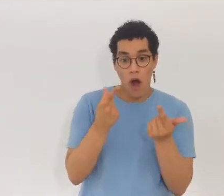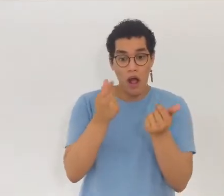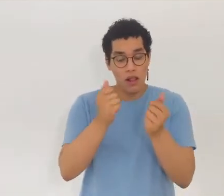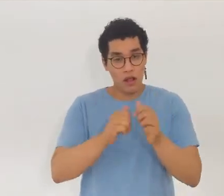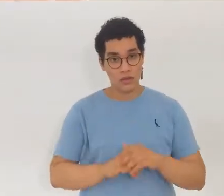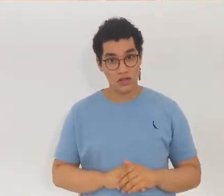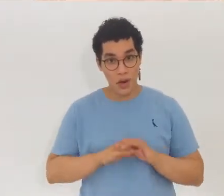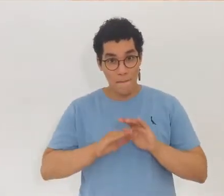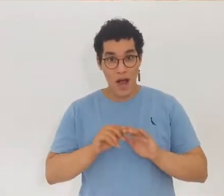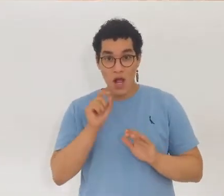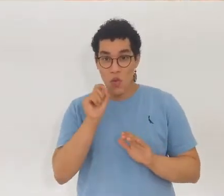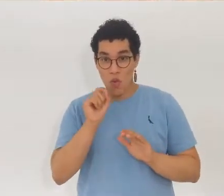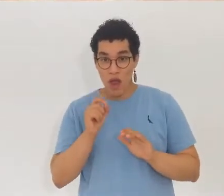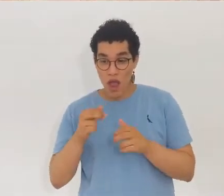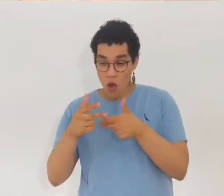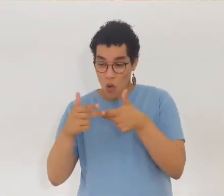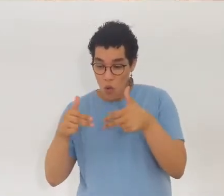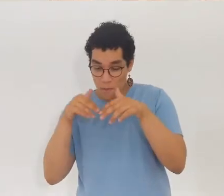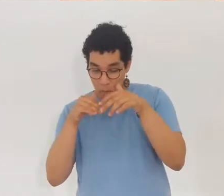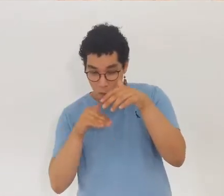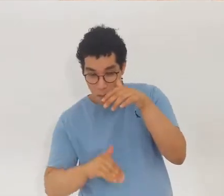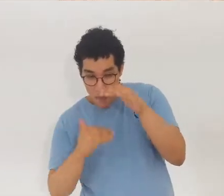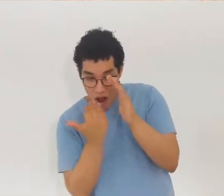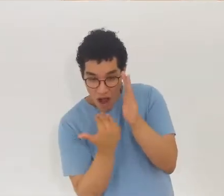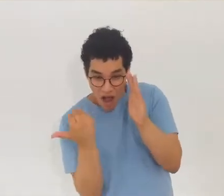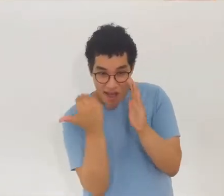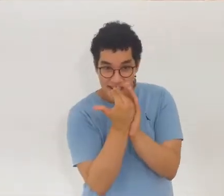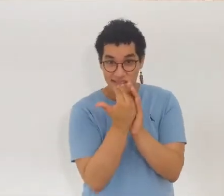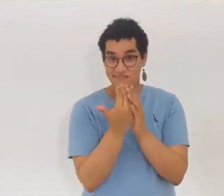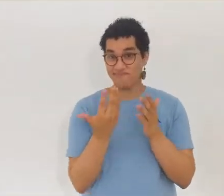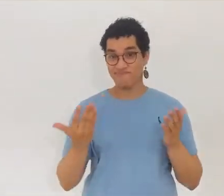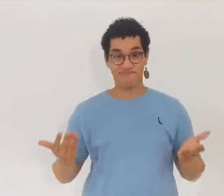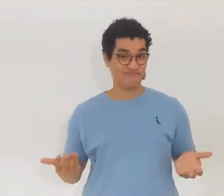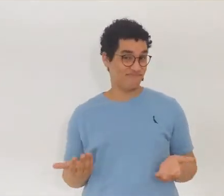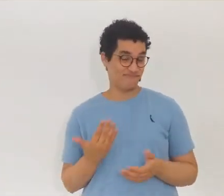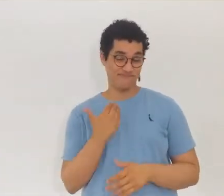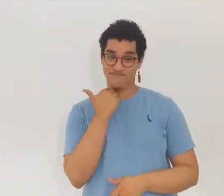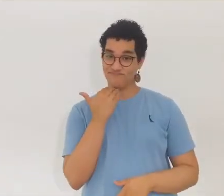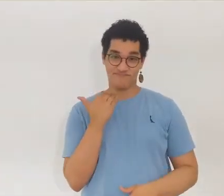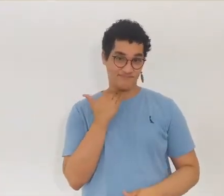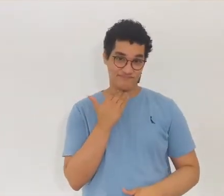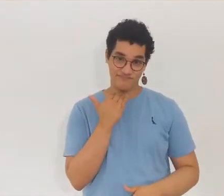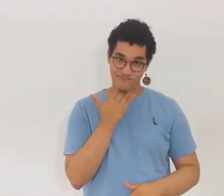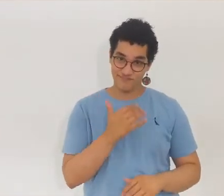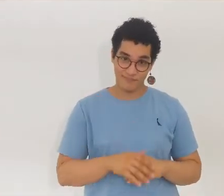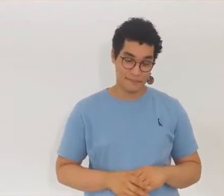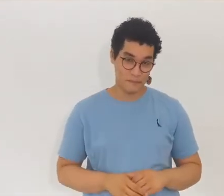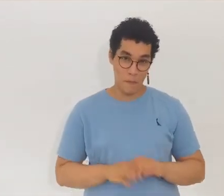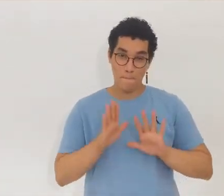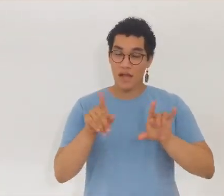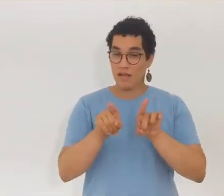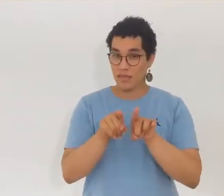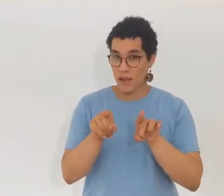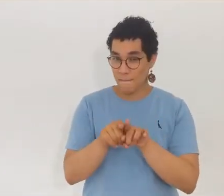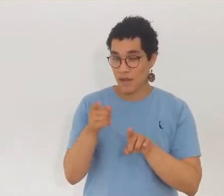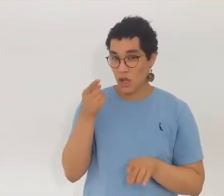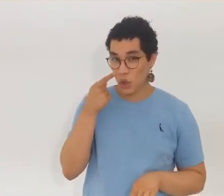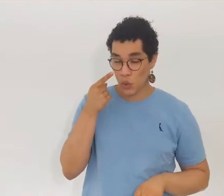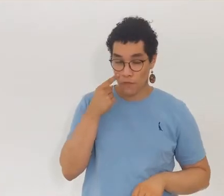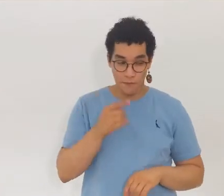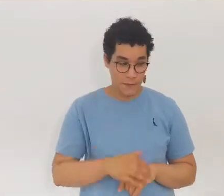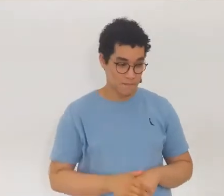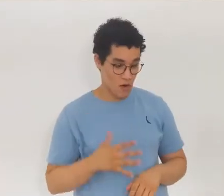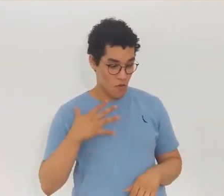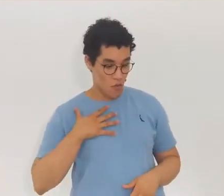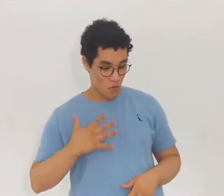lutar. Mas acumular, além do necessário, é uma perda de tempo. Você pode também se perguntar, e a